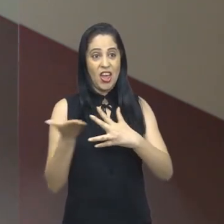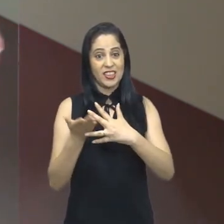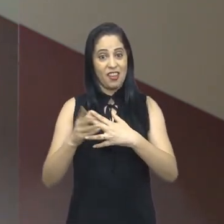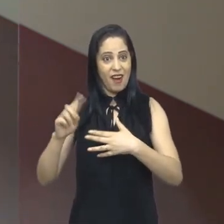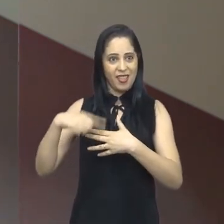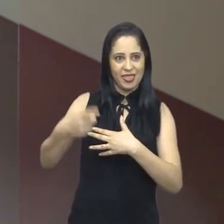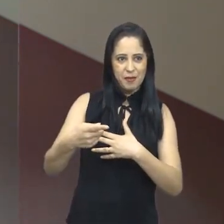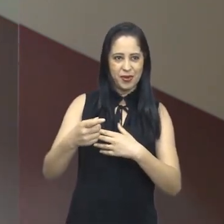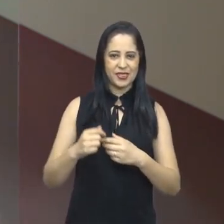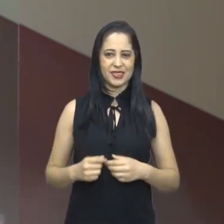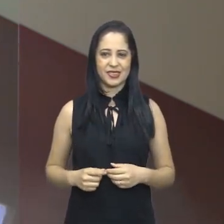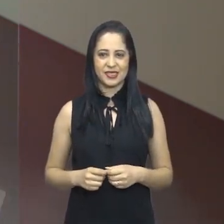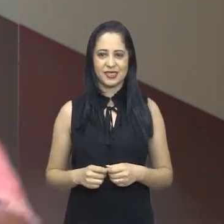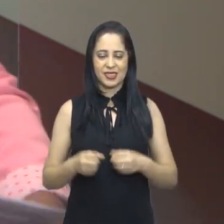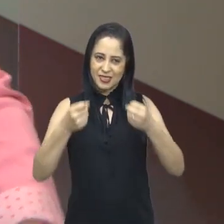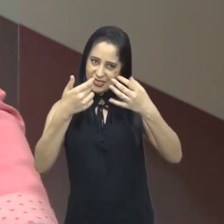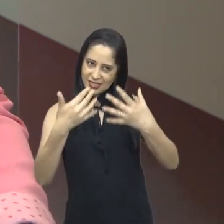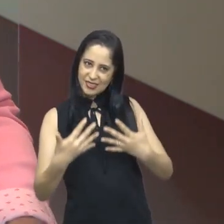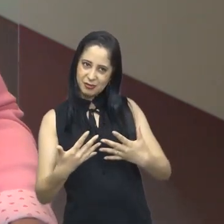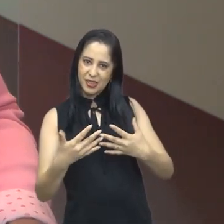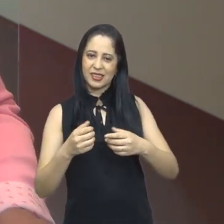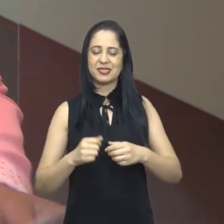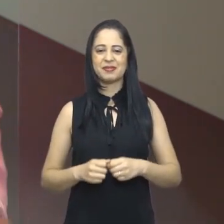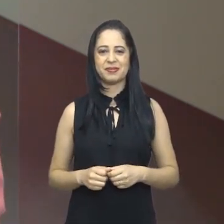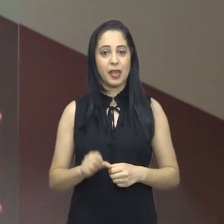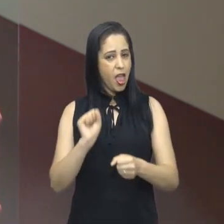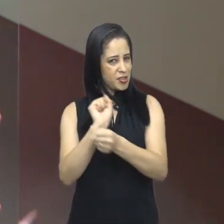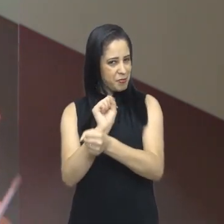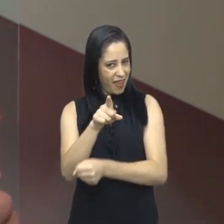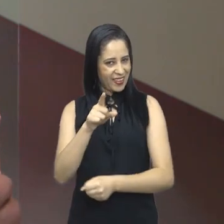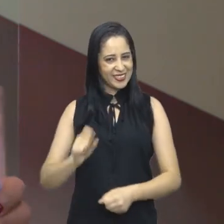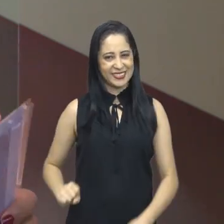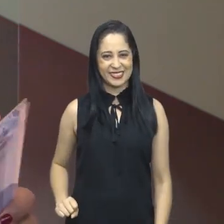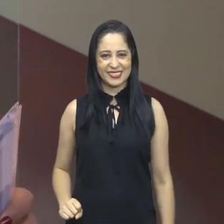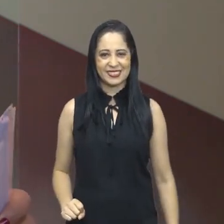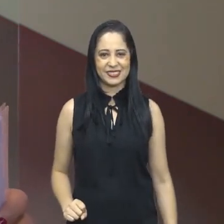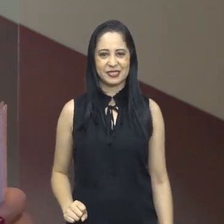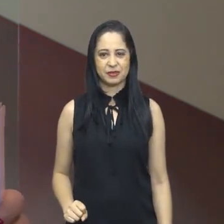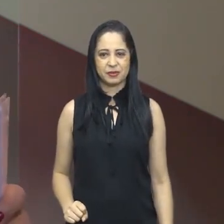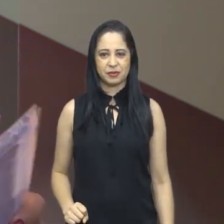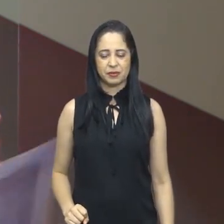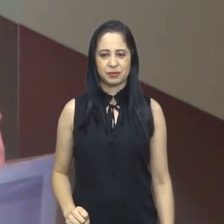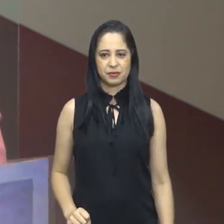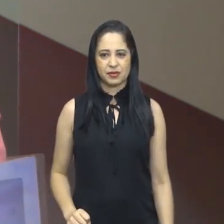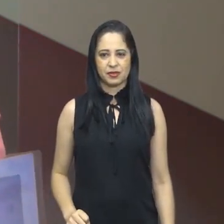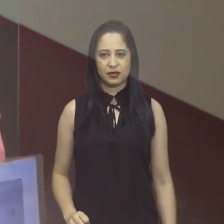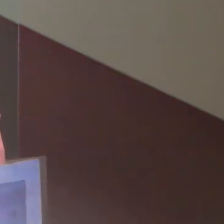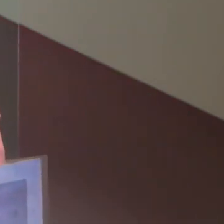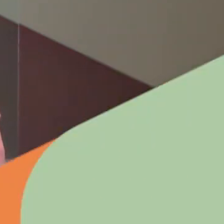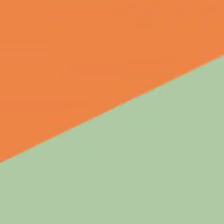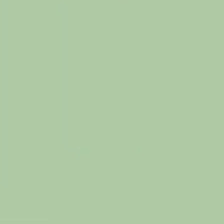Mas sobre isso a gente conversa na volta do intervalo, tá bom? A gente volta já já. O De Bem Com Você já vem. Espera aí.